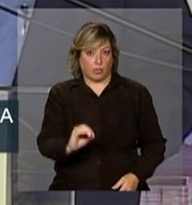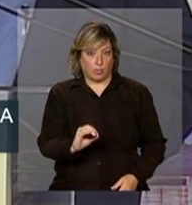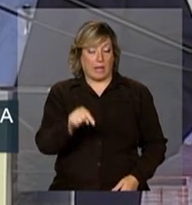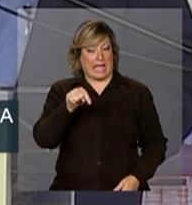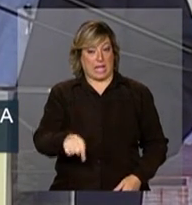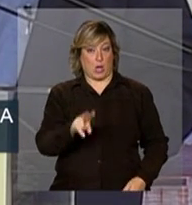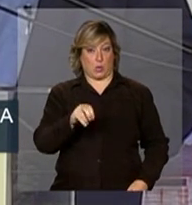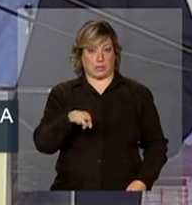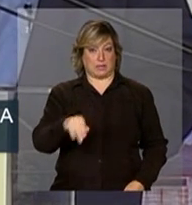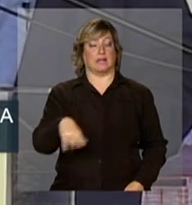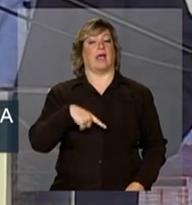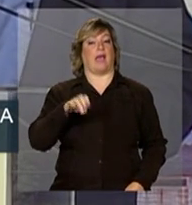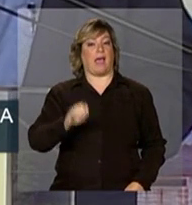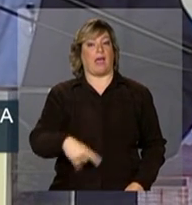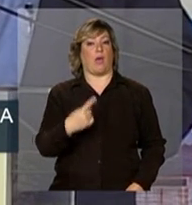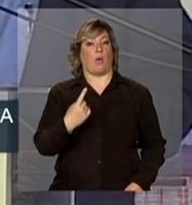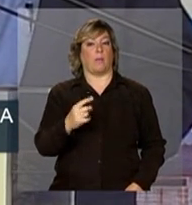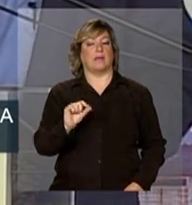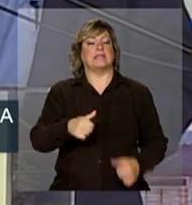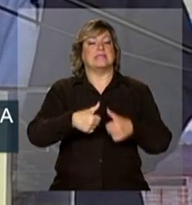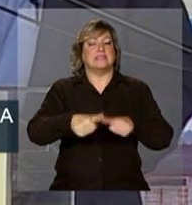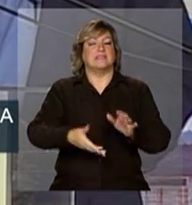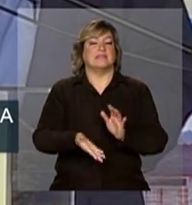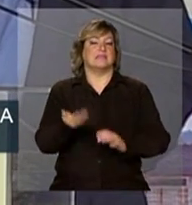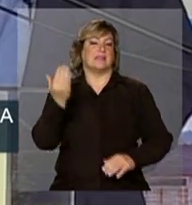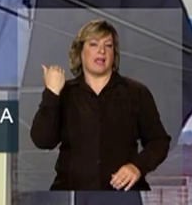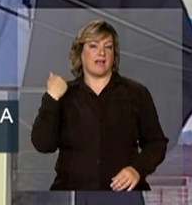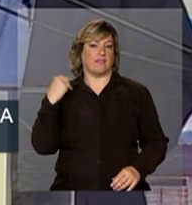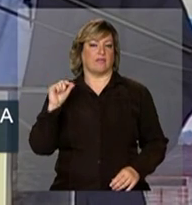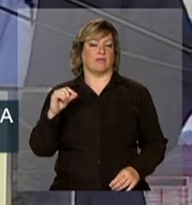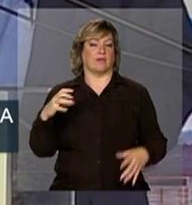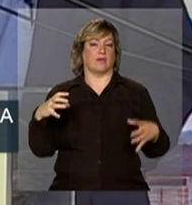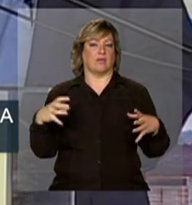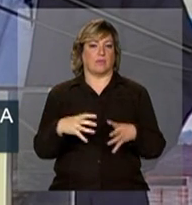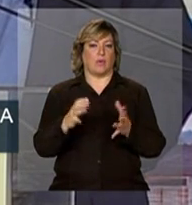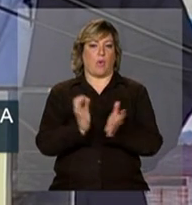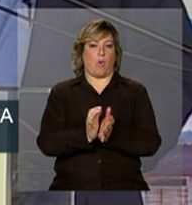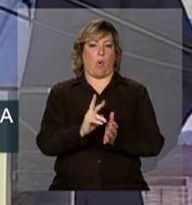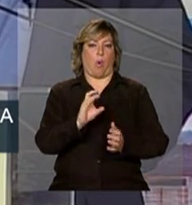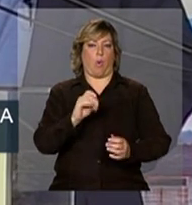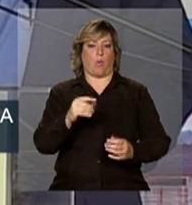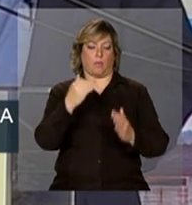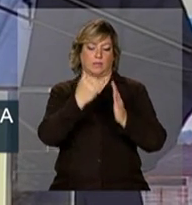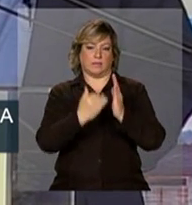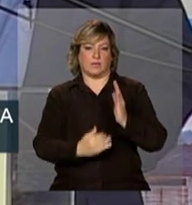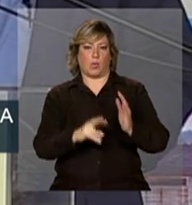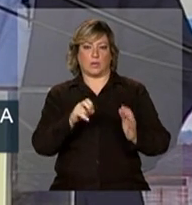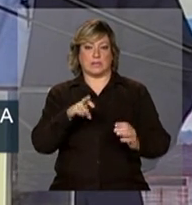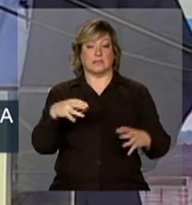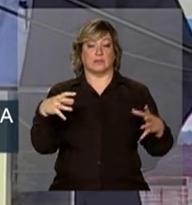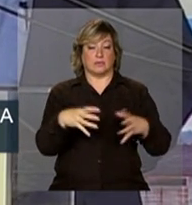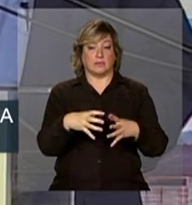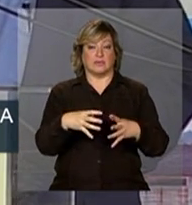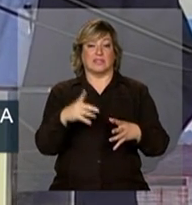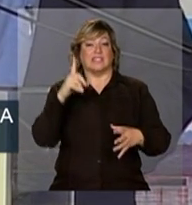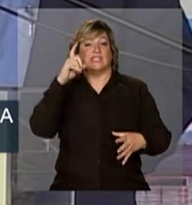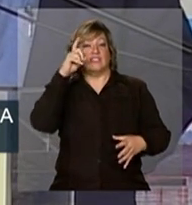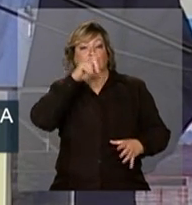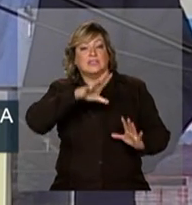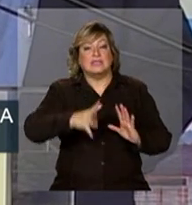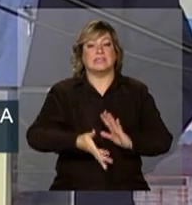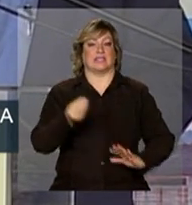era uma daquelas que estavam naquele hall de usinas que não, que estavam com dificuldades de sair.